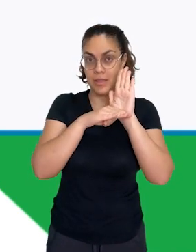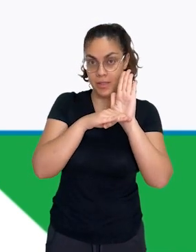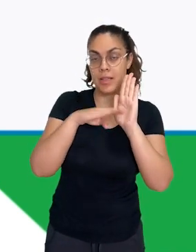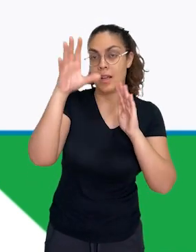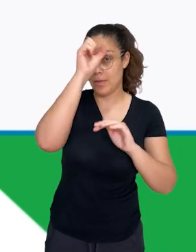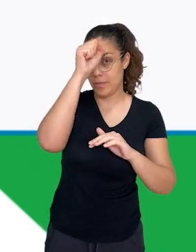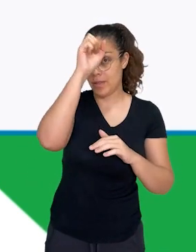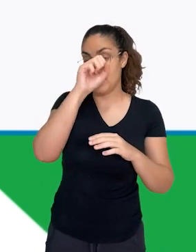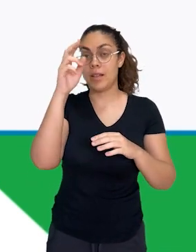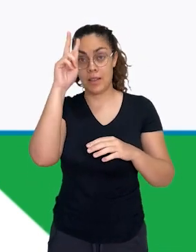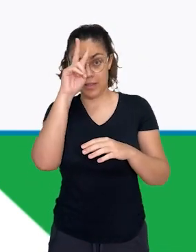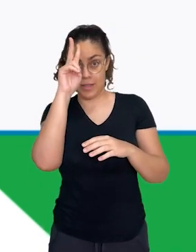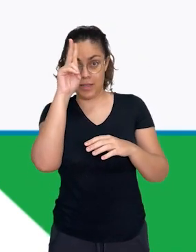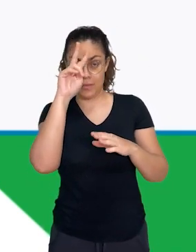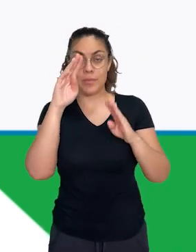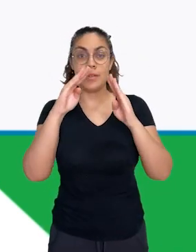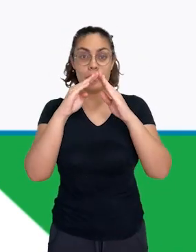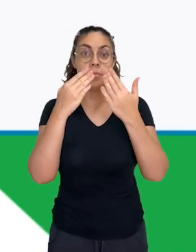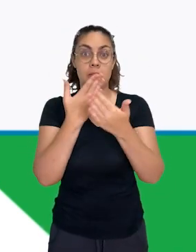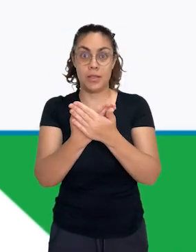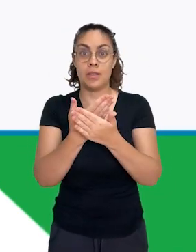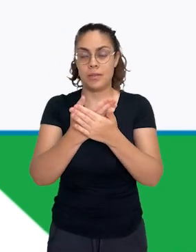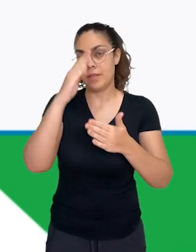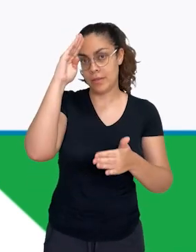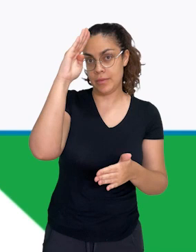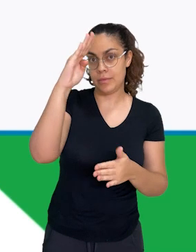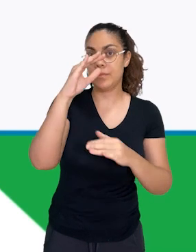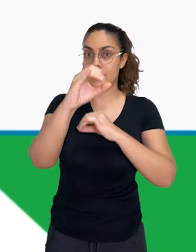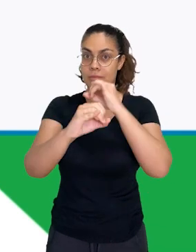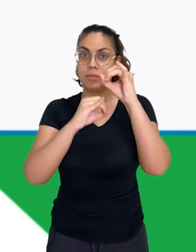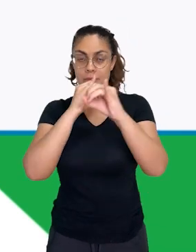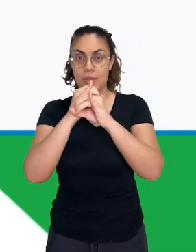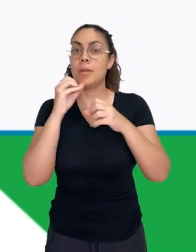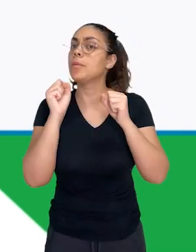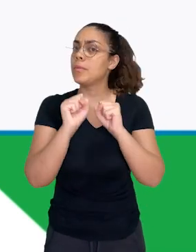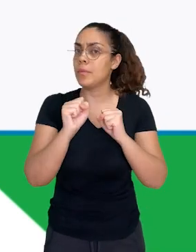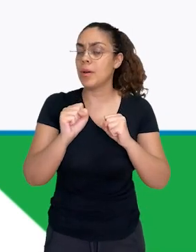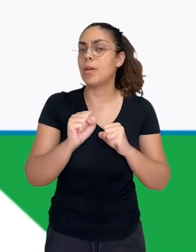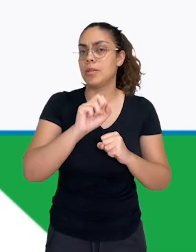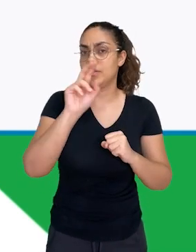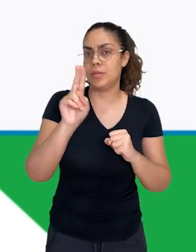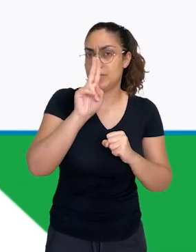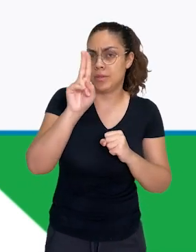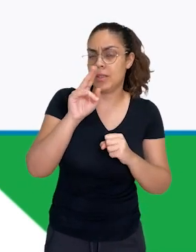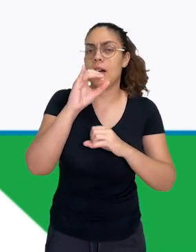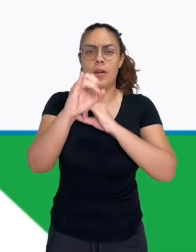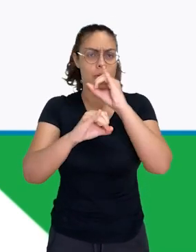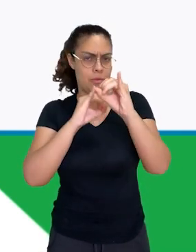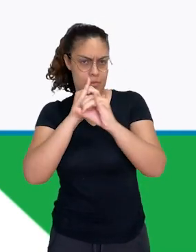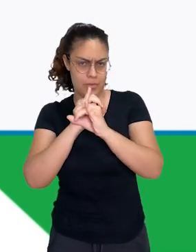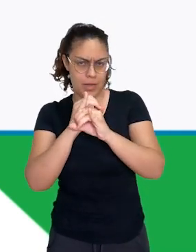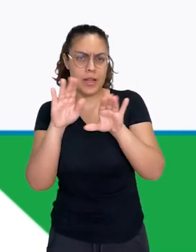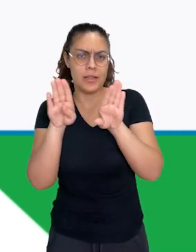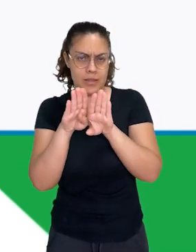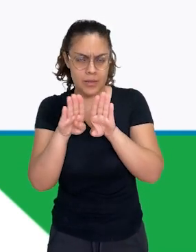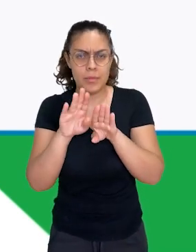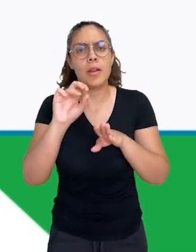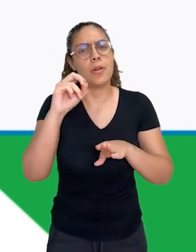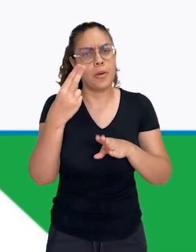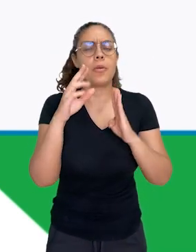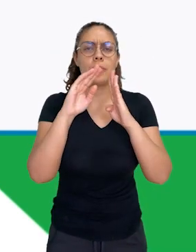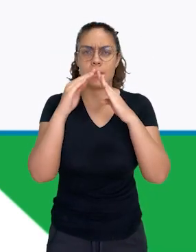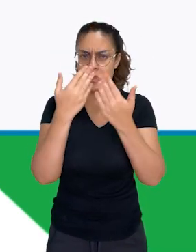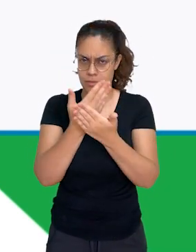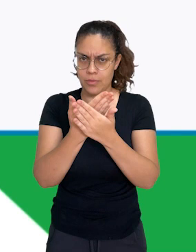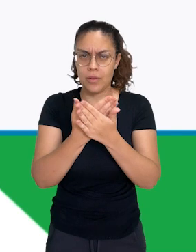Lembre-se que em uma sala de aula híbrida, nós poderemos utilizar essa estratégia de forma online e offline. Todos os